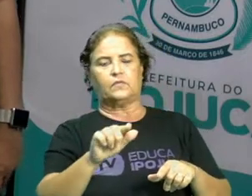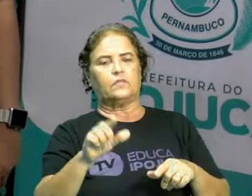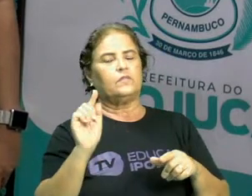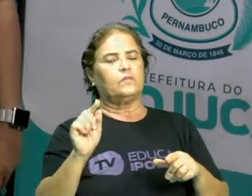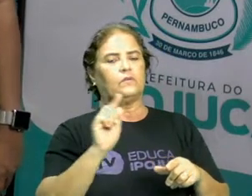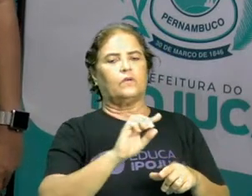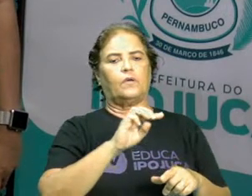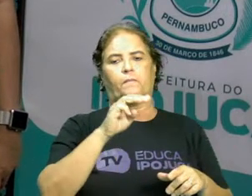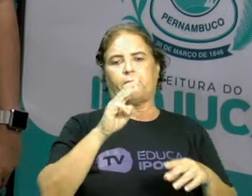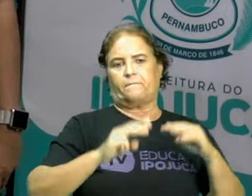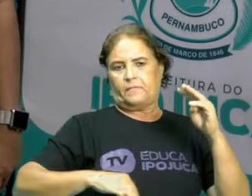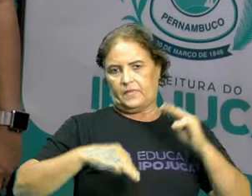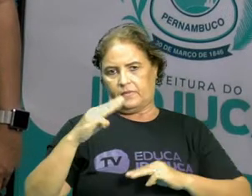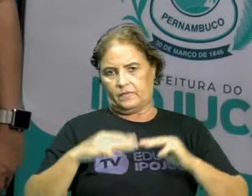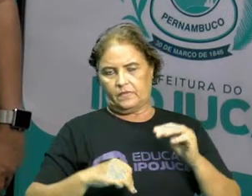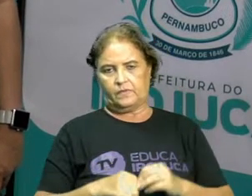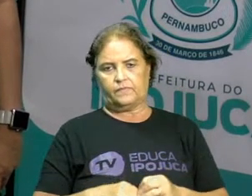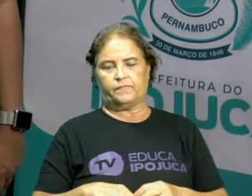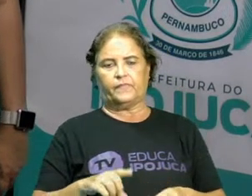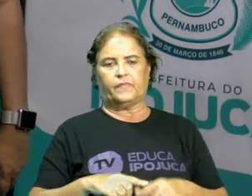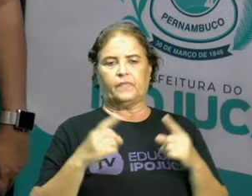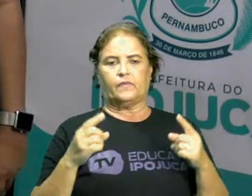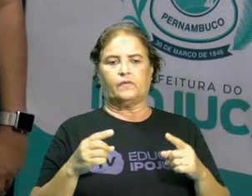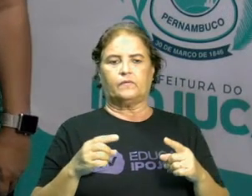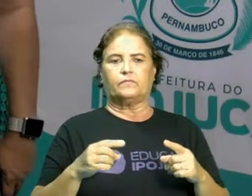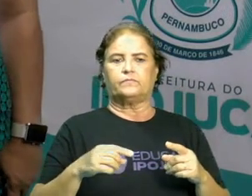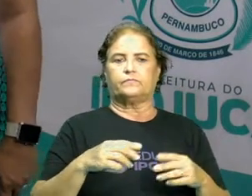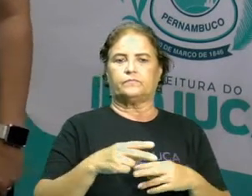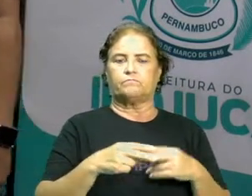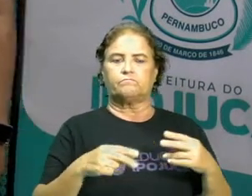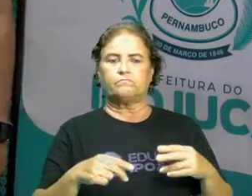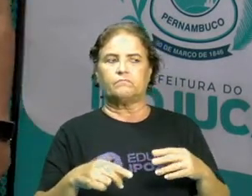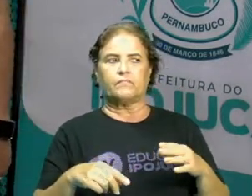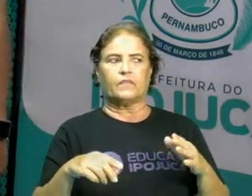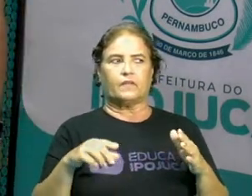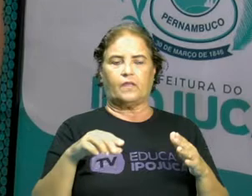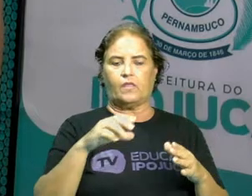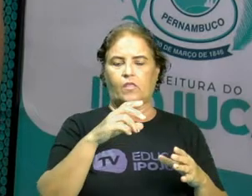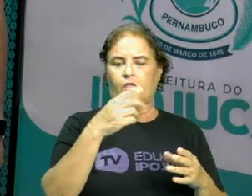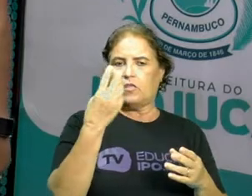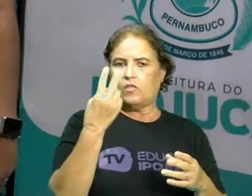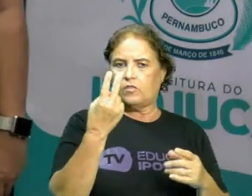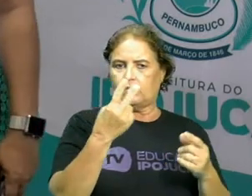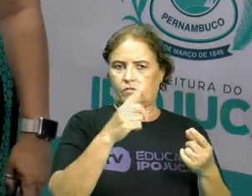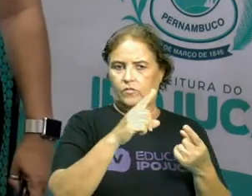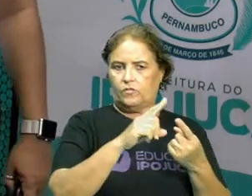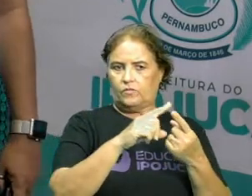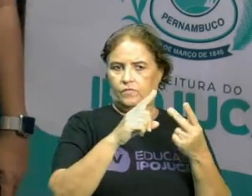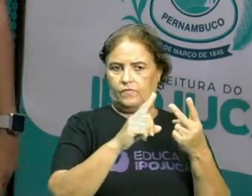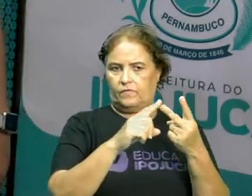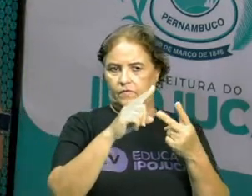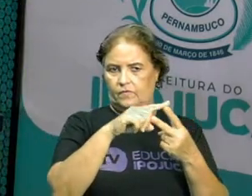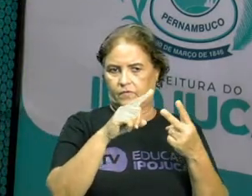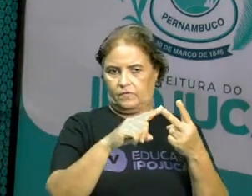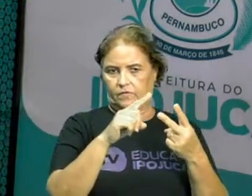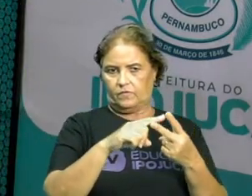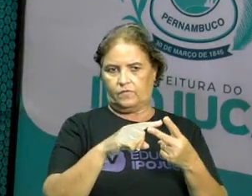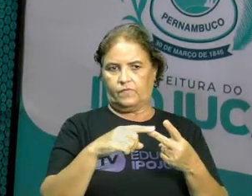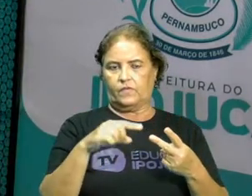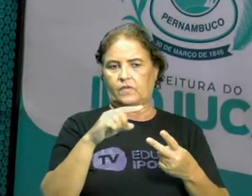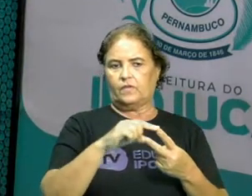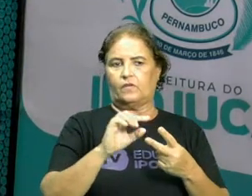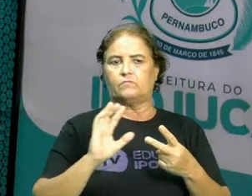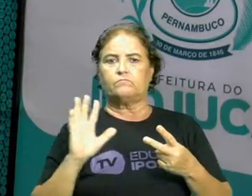Então, as propriedades da matéria são divididas em dois tipos. Gerais e específicas.